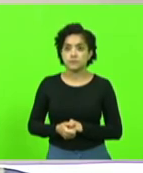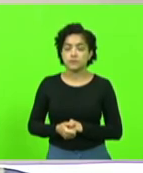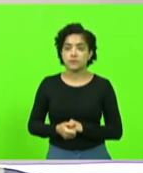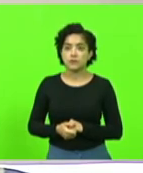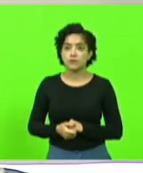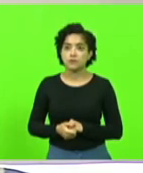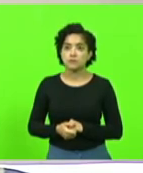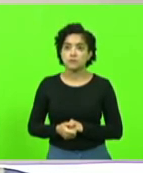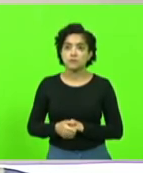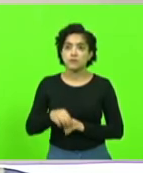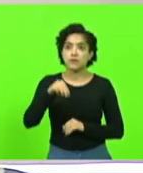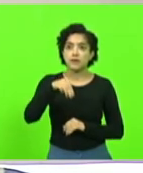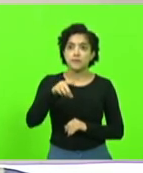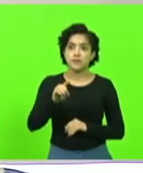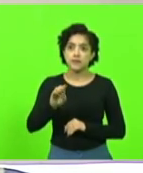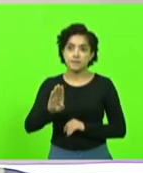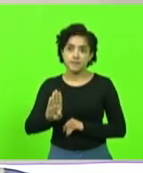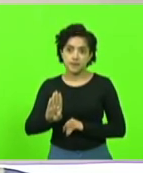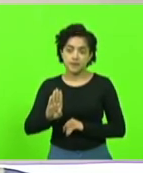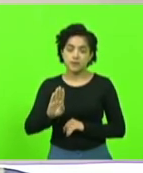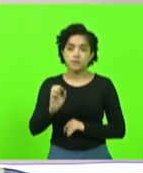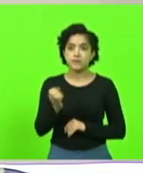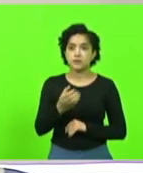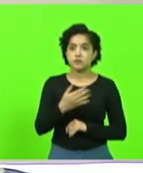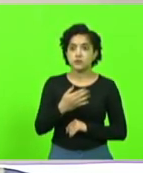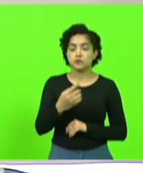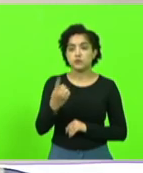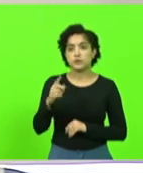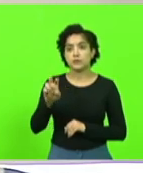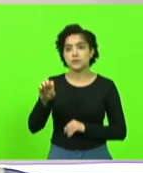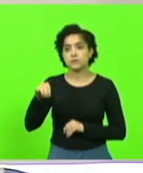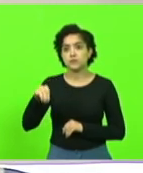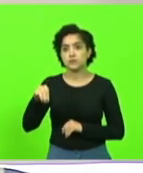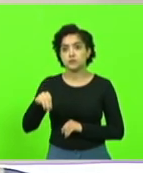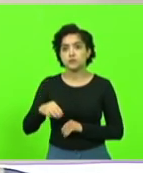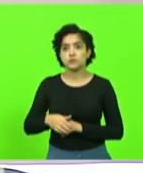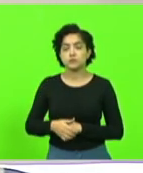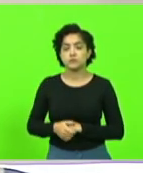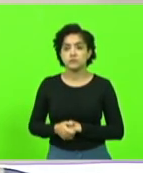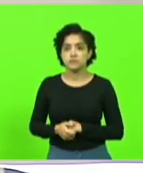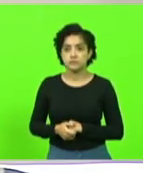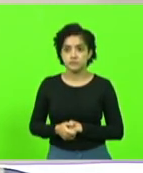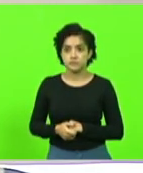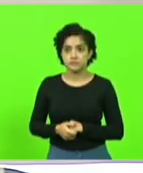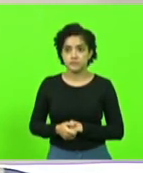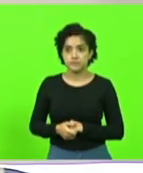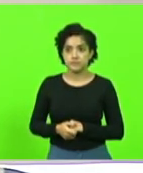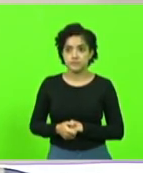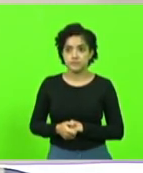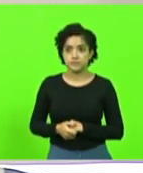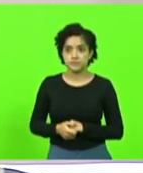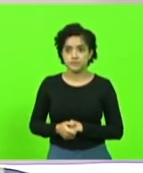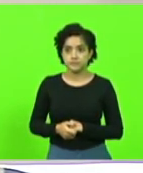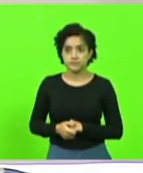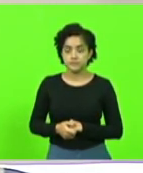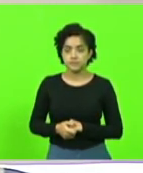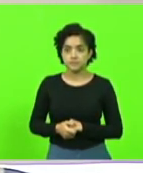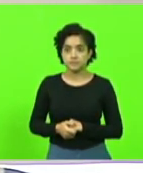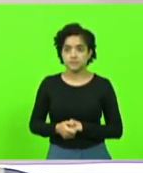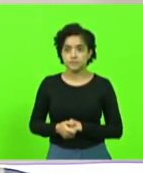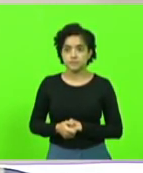Bloco MDB, Partido Novo, por 15 minutos. Vossa Excelência, para uso da palavra, deputado Cuboquine.